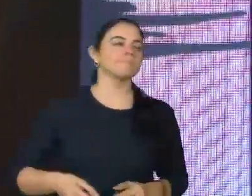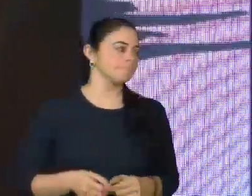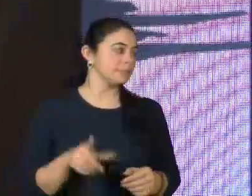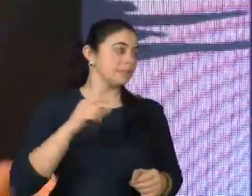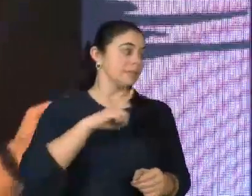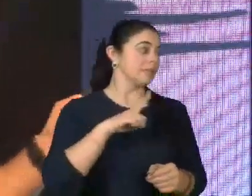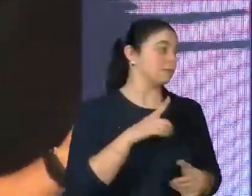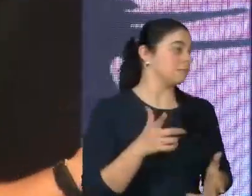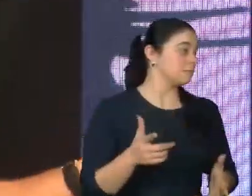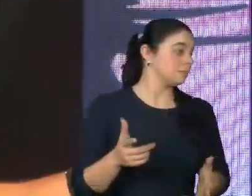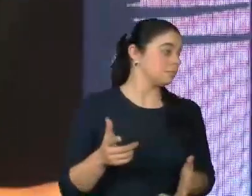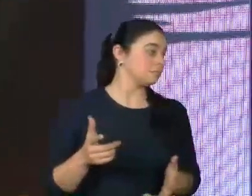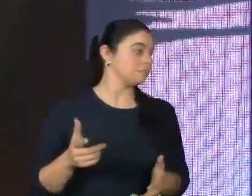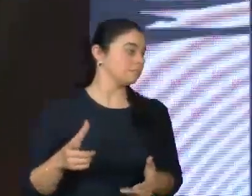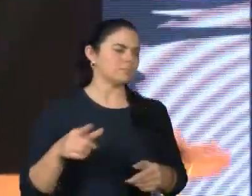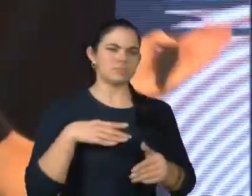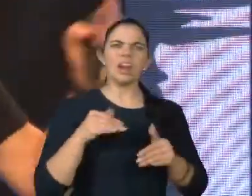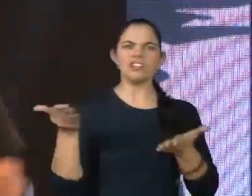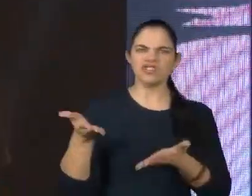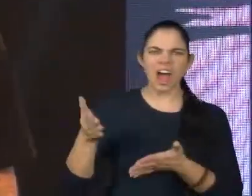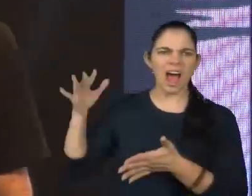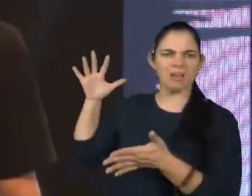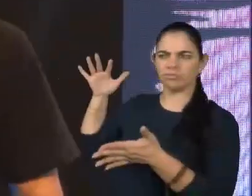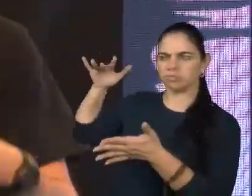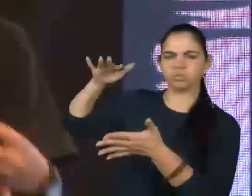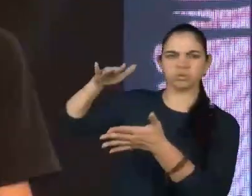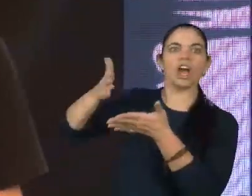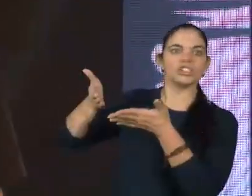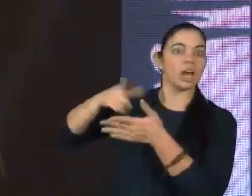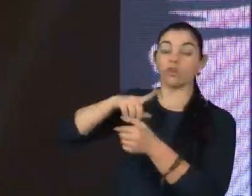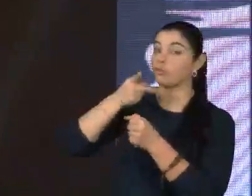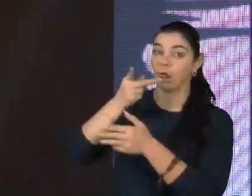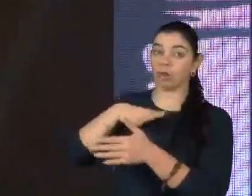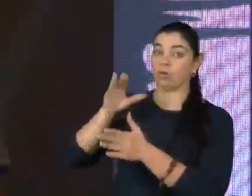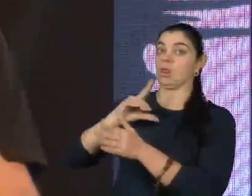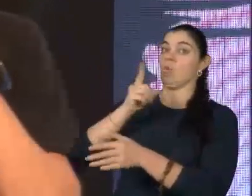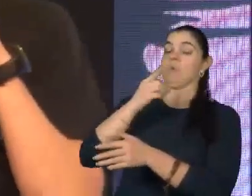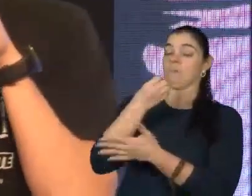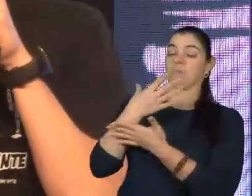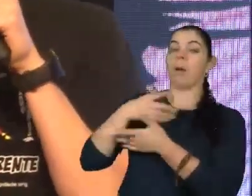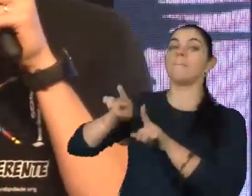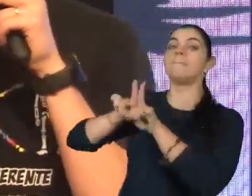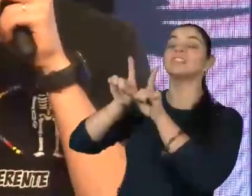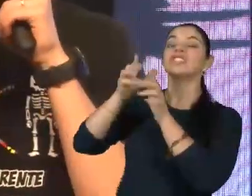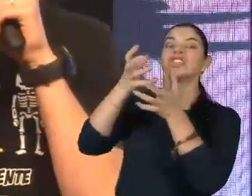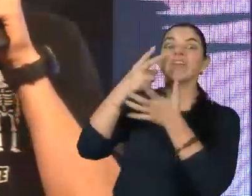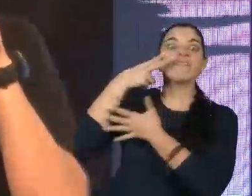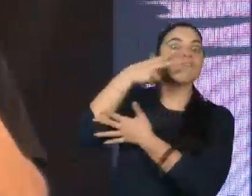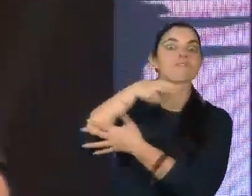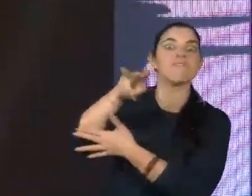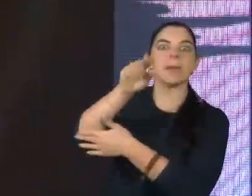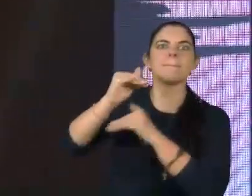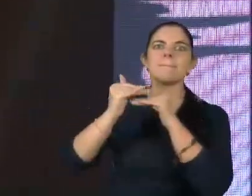que a gente teve um avanço enorme nos últimos anos, eu não estou desfazendo dele, foi incrível, mas a gente quer ver, a